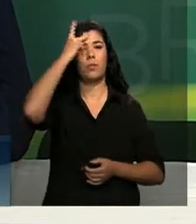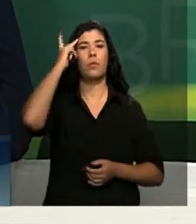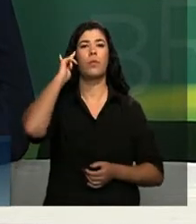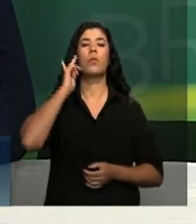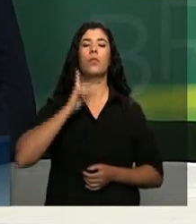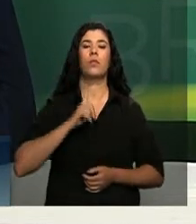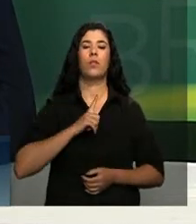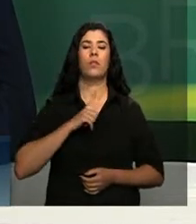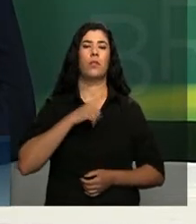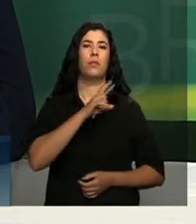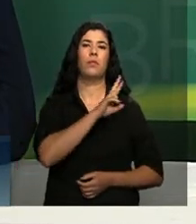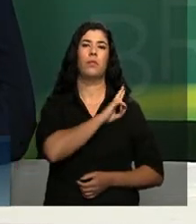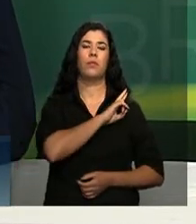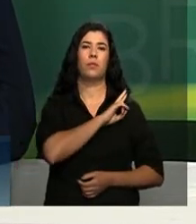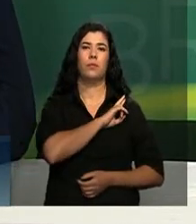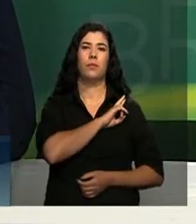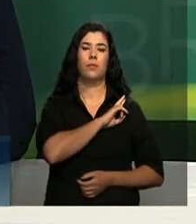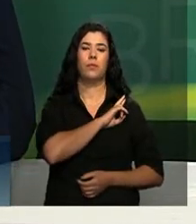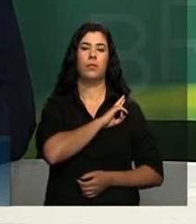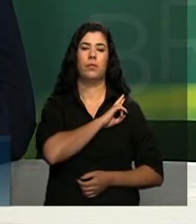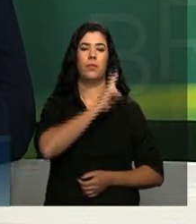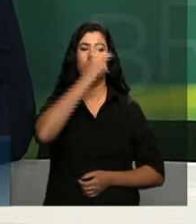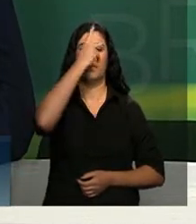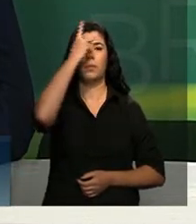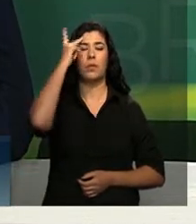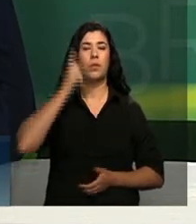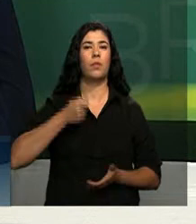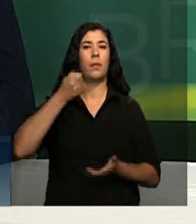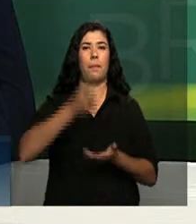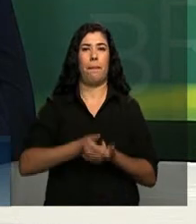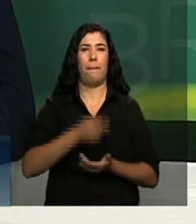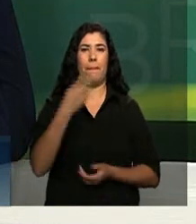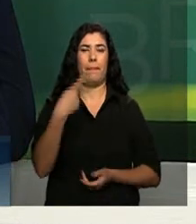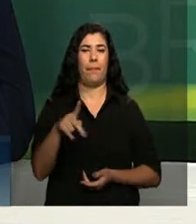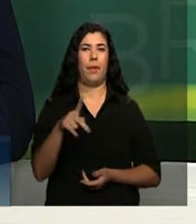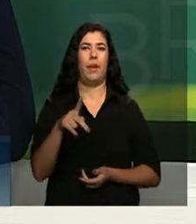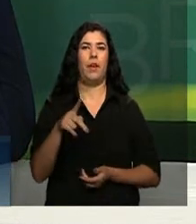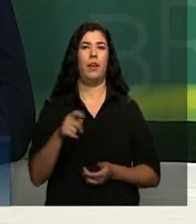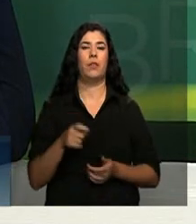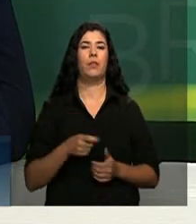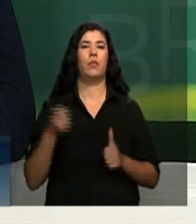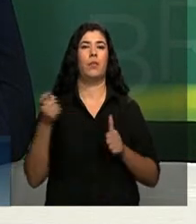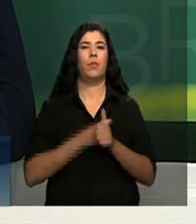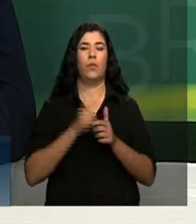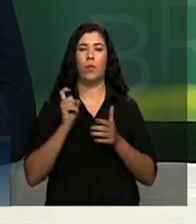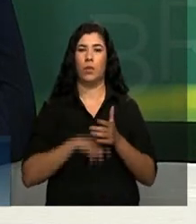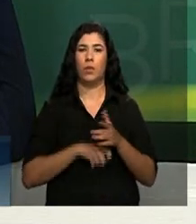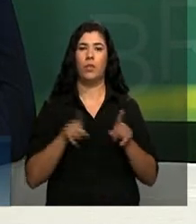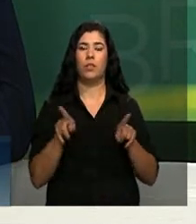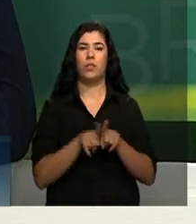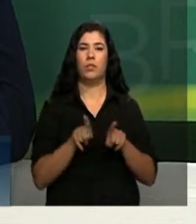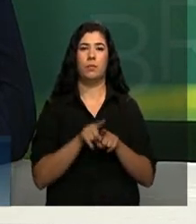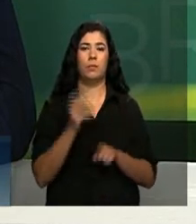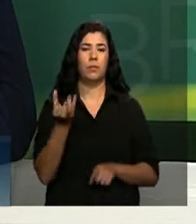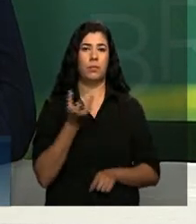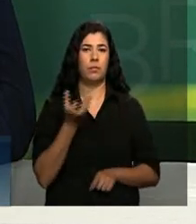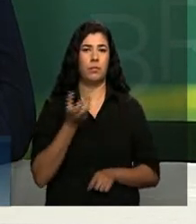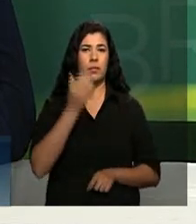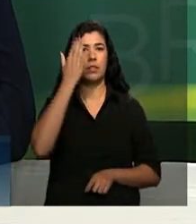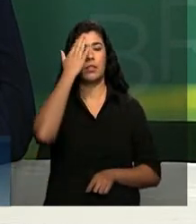um dever àqueles que pagam seus impostos e que querem saber